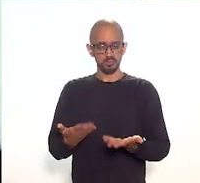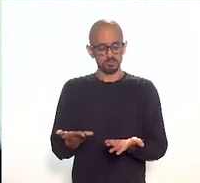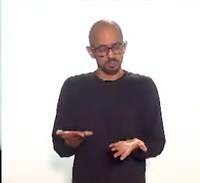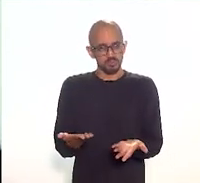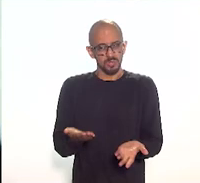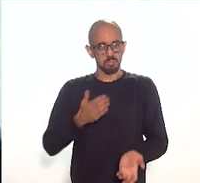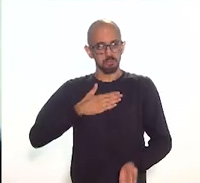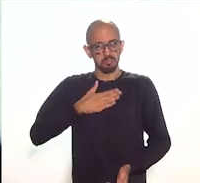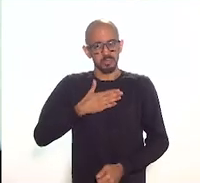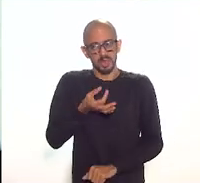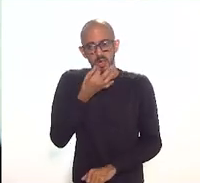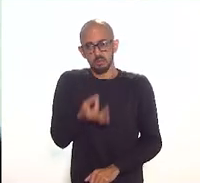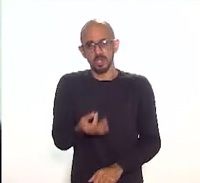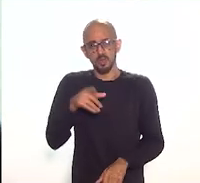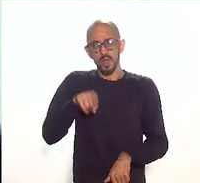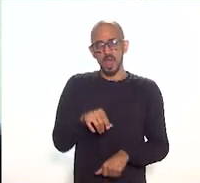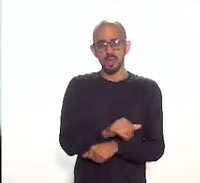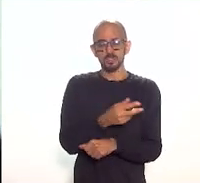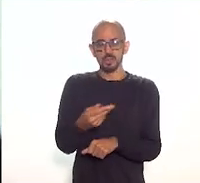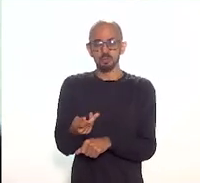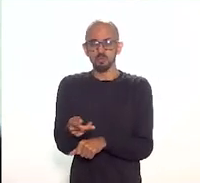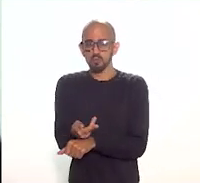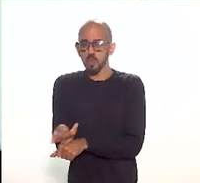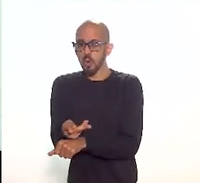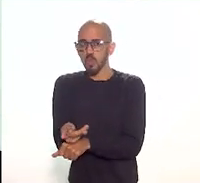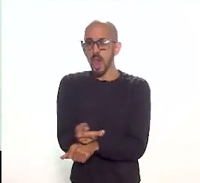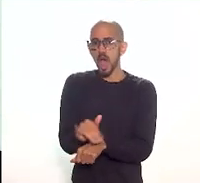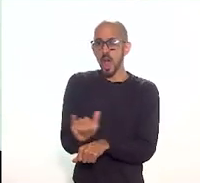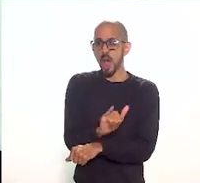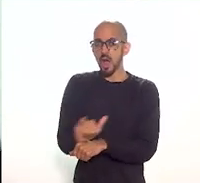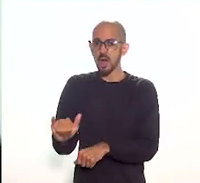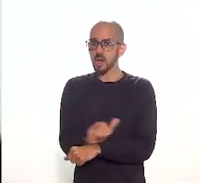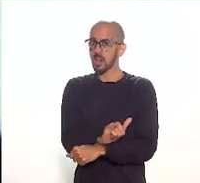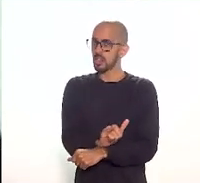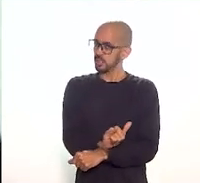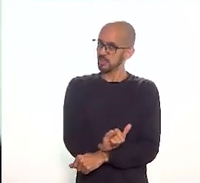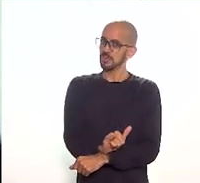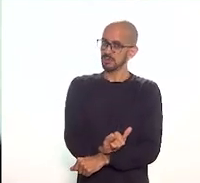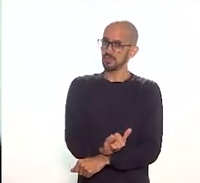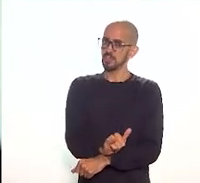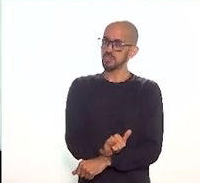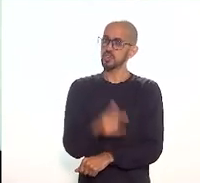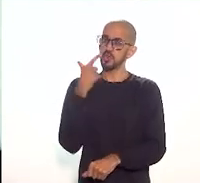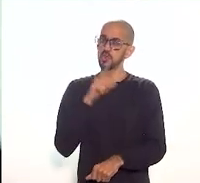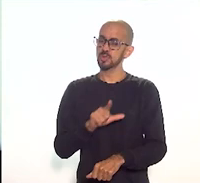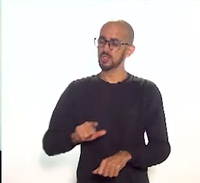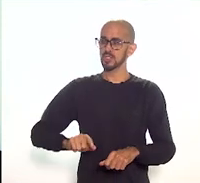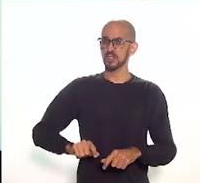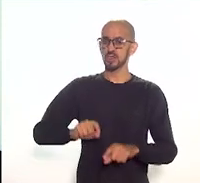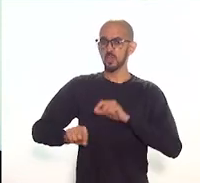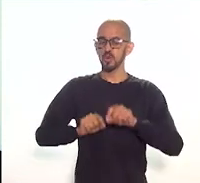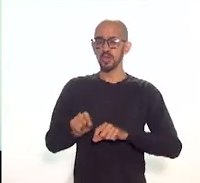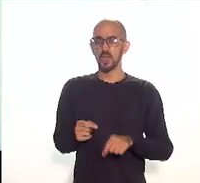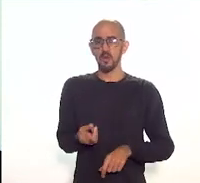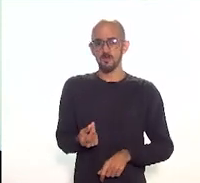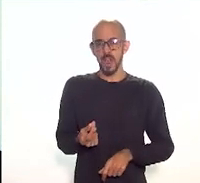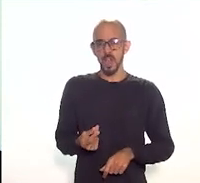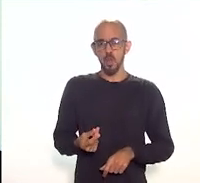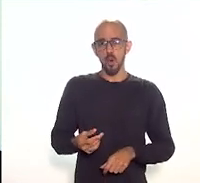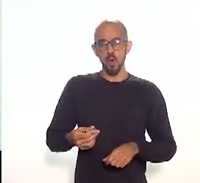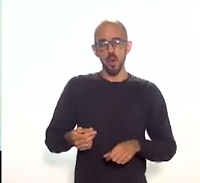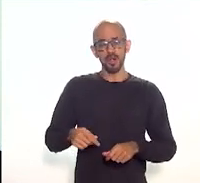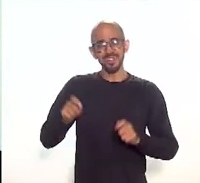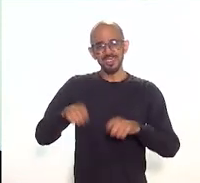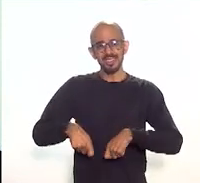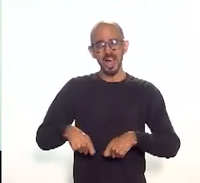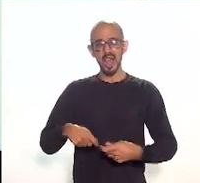buscar alternativas, criar realmente dispositivos num preço justo, num preço que dê